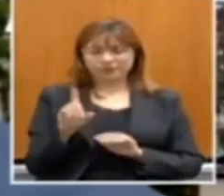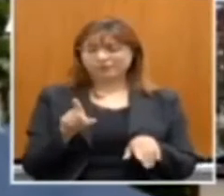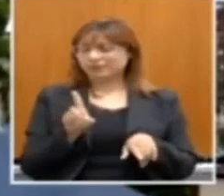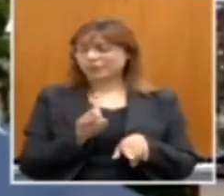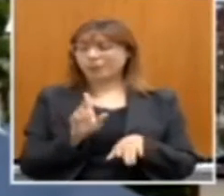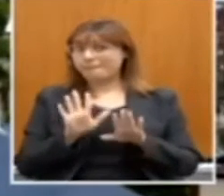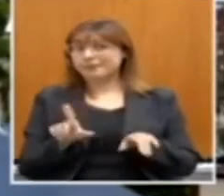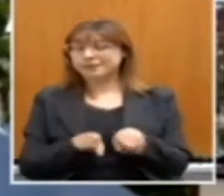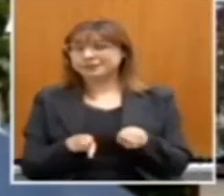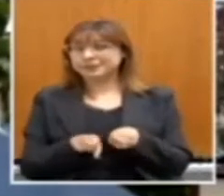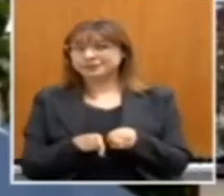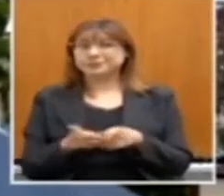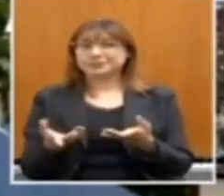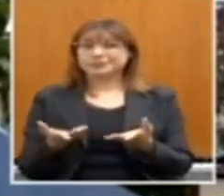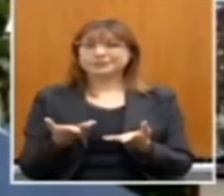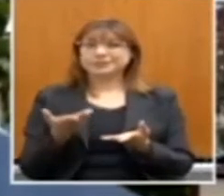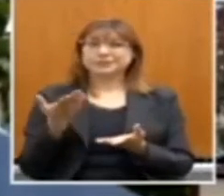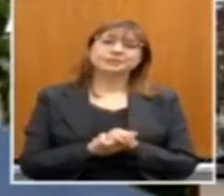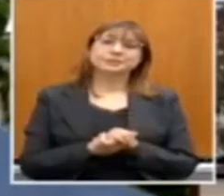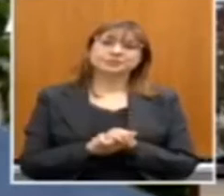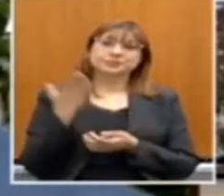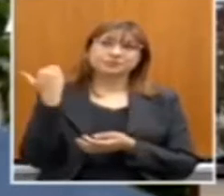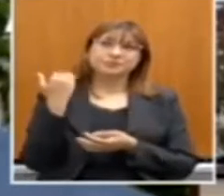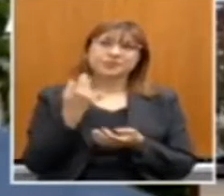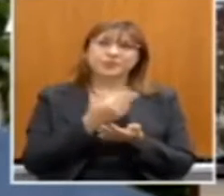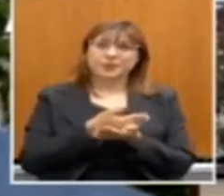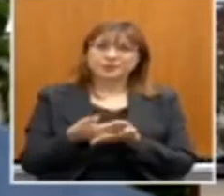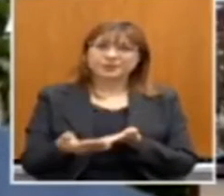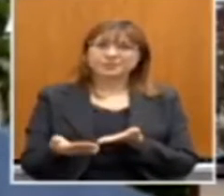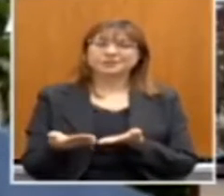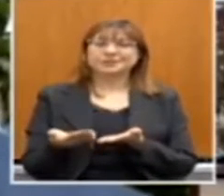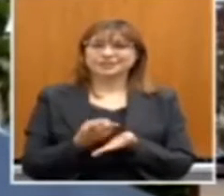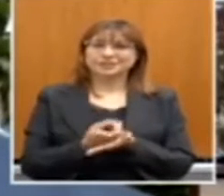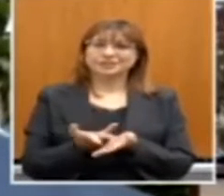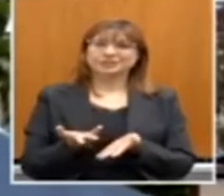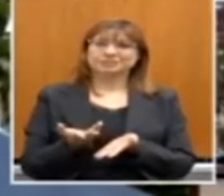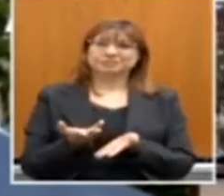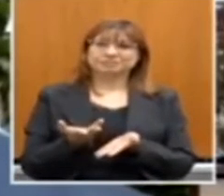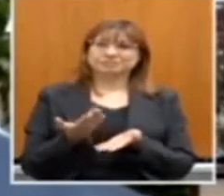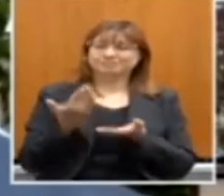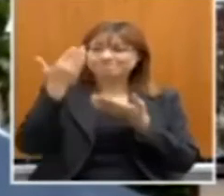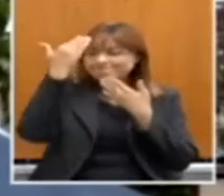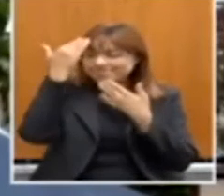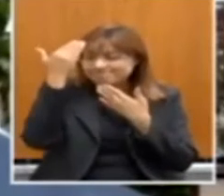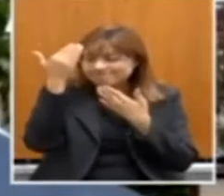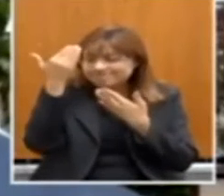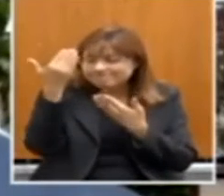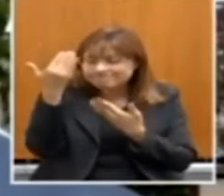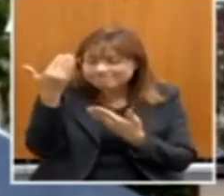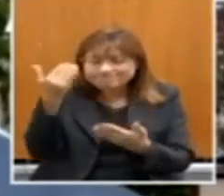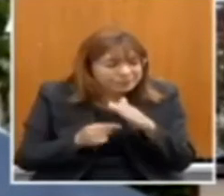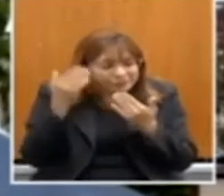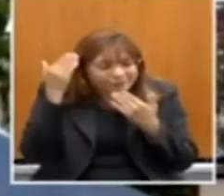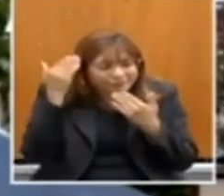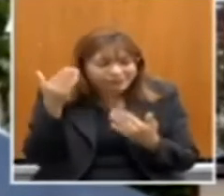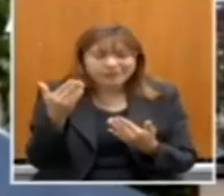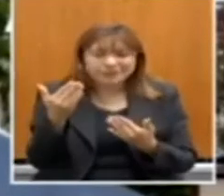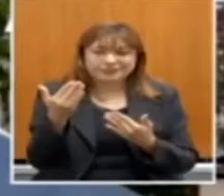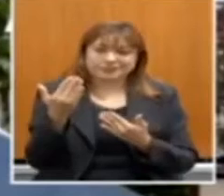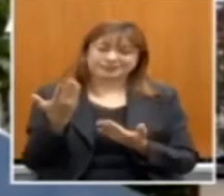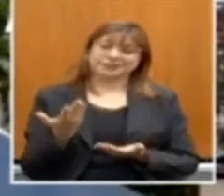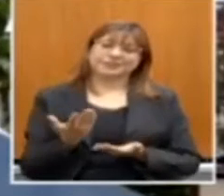todas as suas ações desde que começamos com a Arte Salva, que realmente eu lhe rendo a minha mais profunda gratidão em nome da